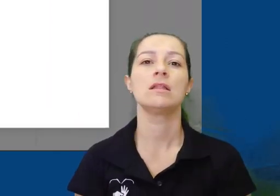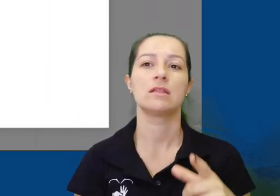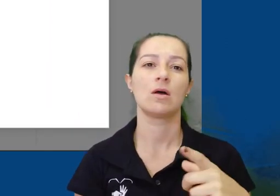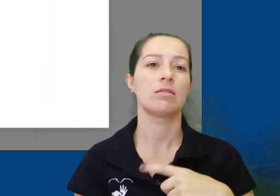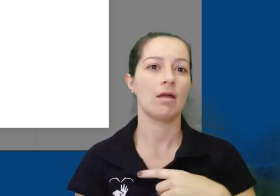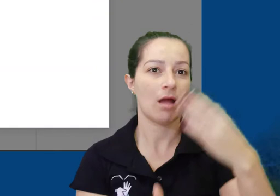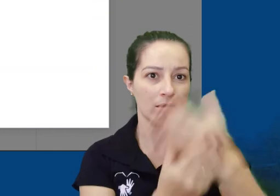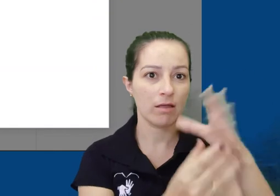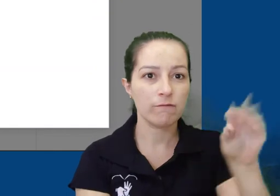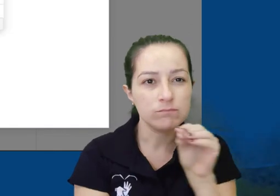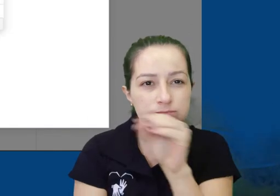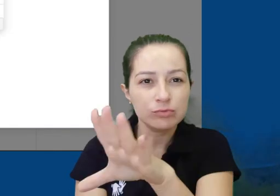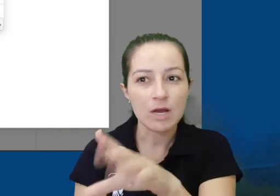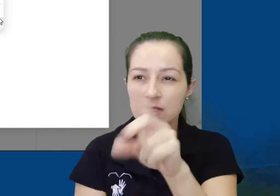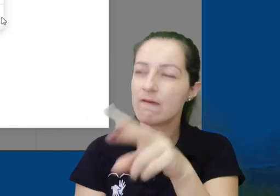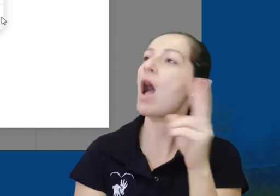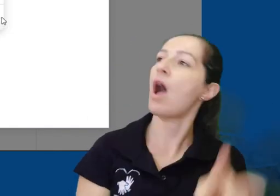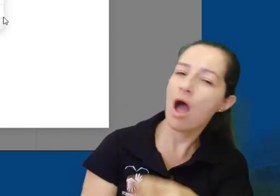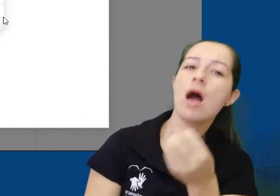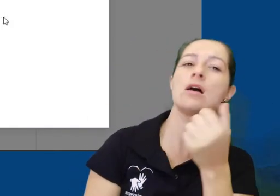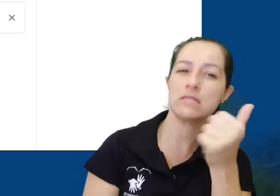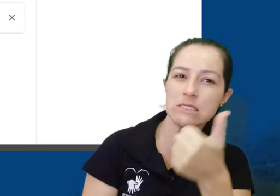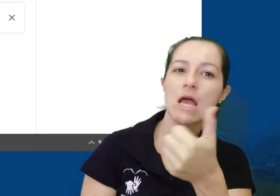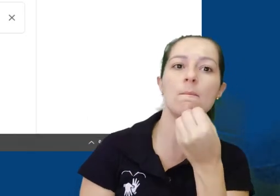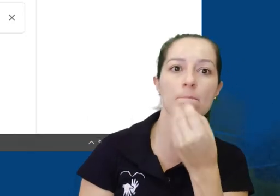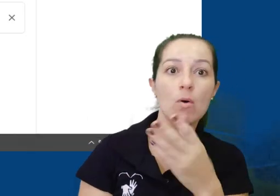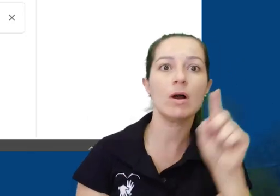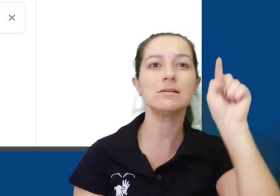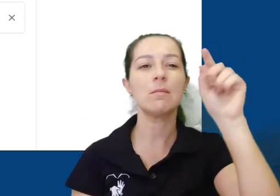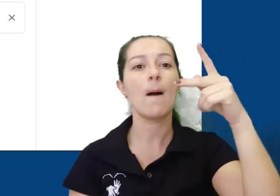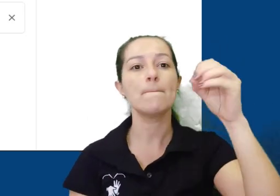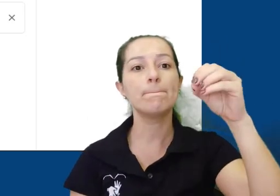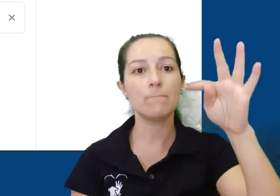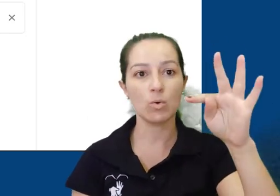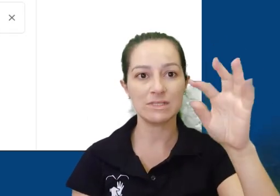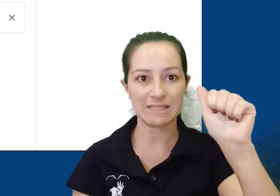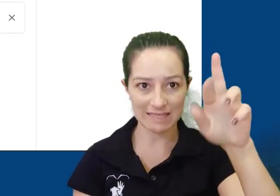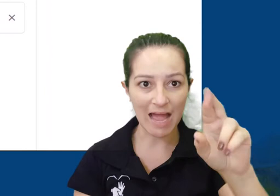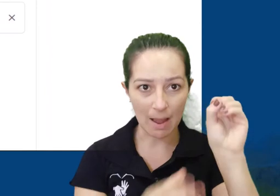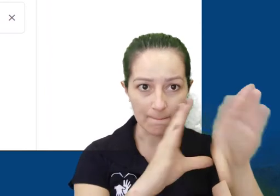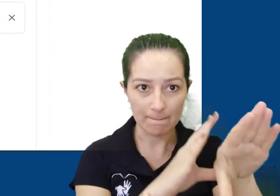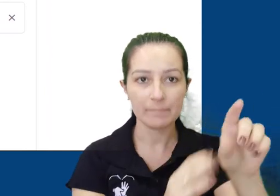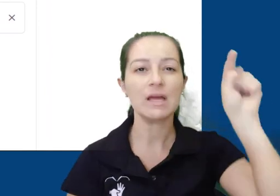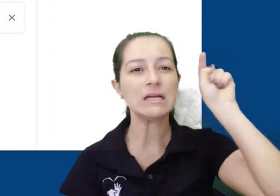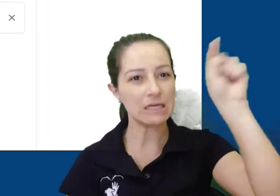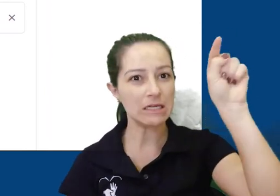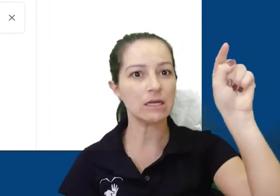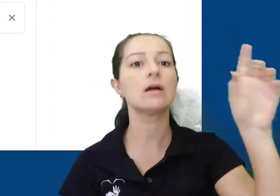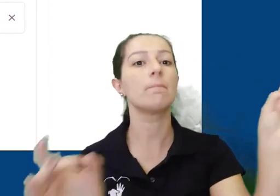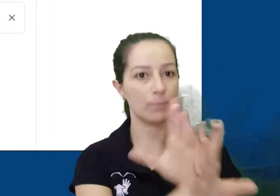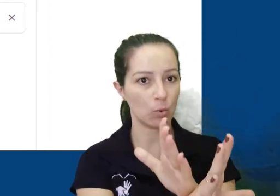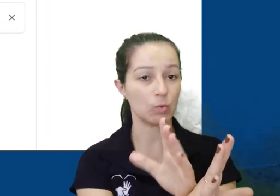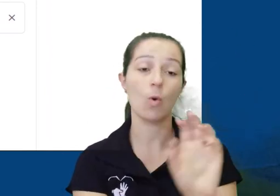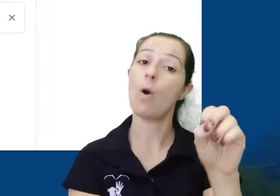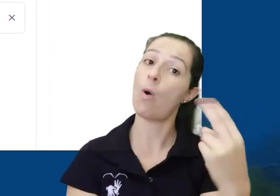de atividades. Quando estiver feliz com sua postagem do material, você pode tanto clicar em postar, no canto superior direito, caso queiram que o material fique